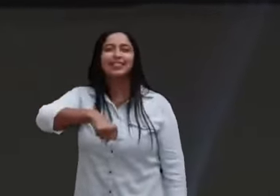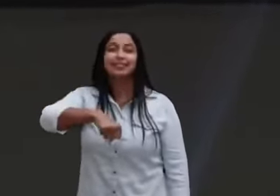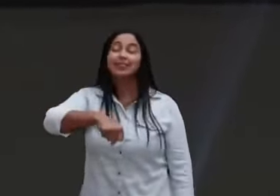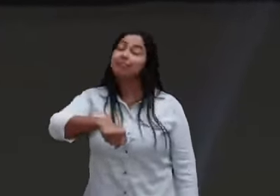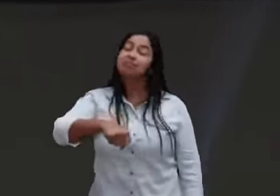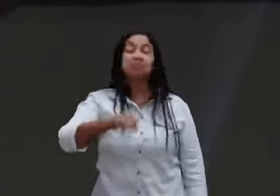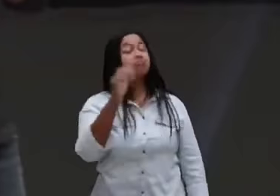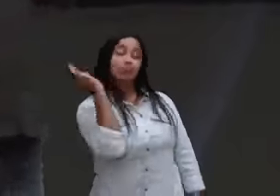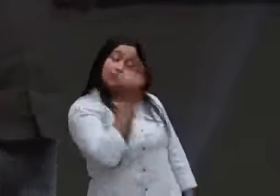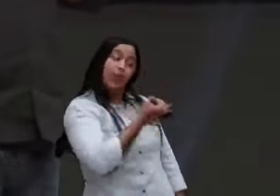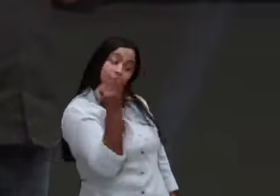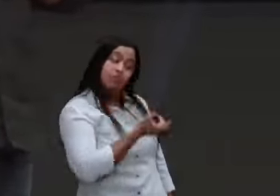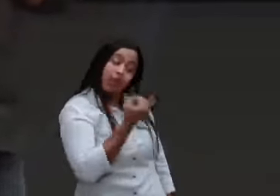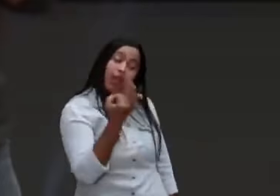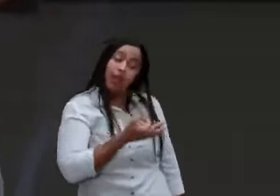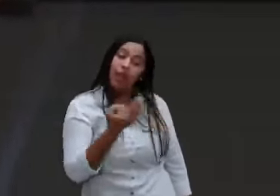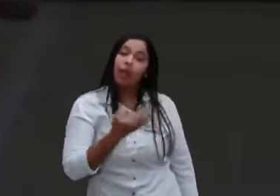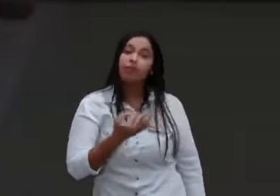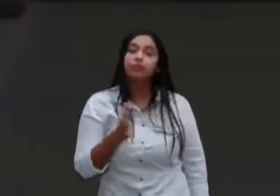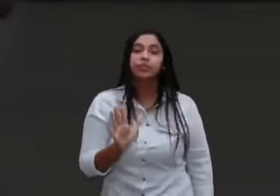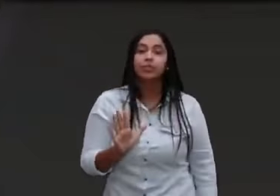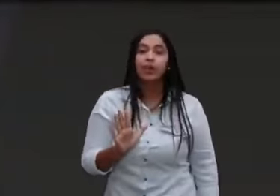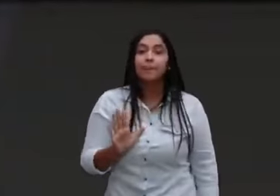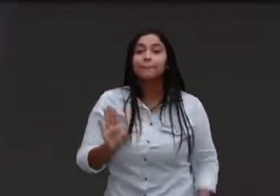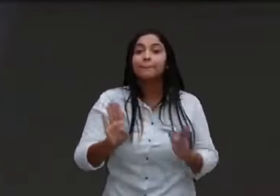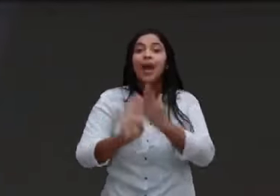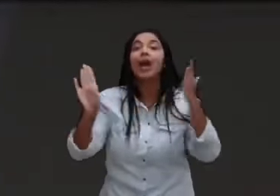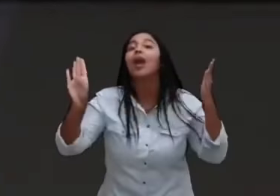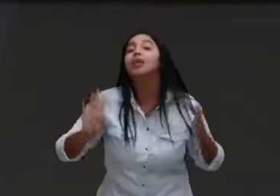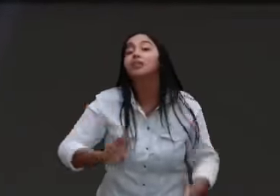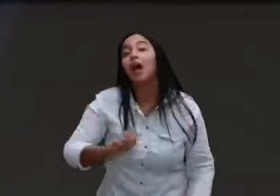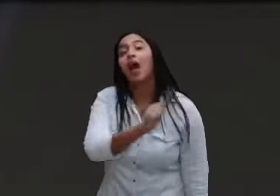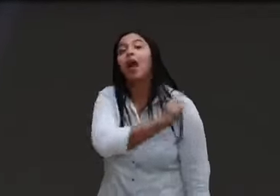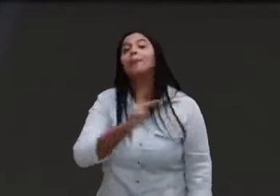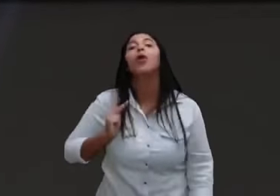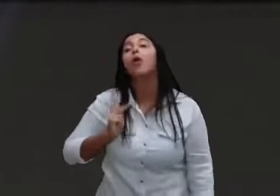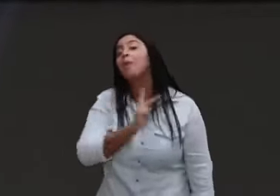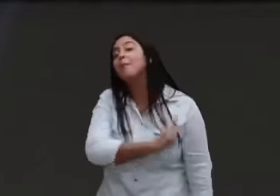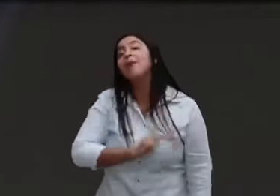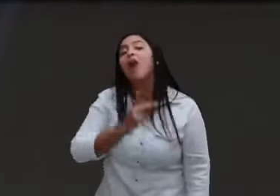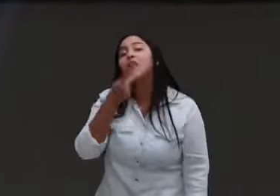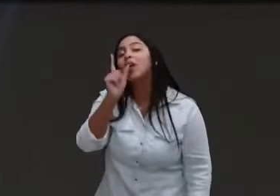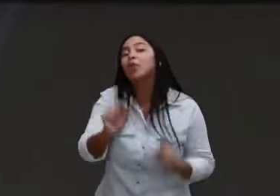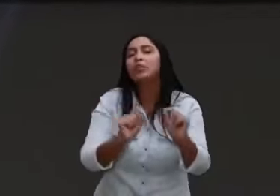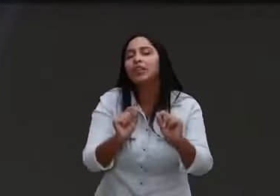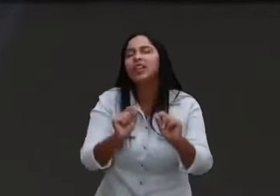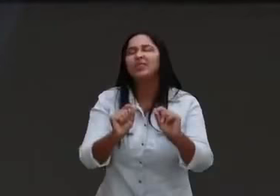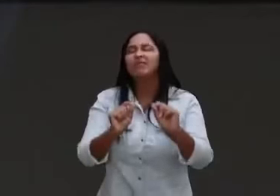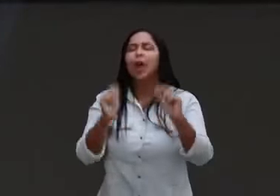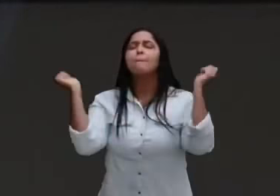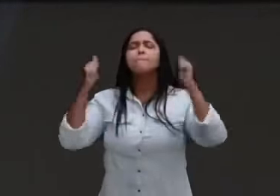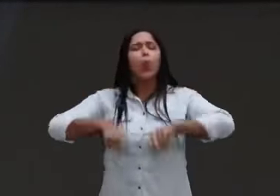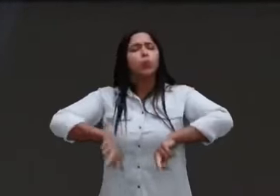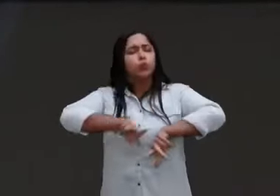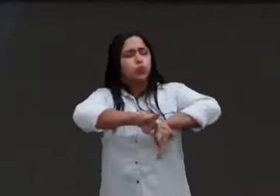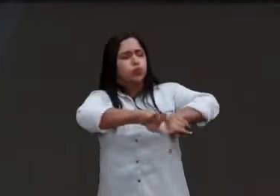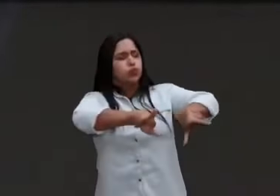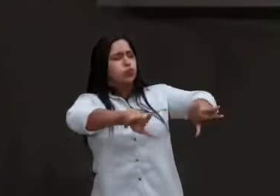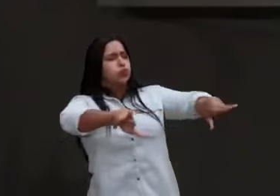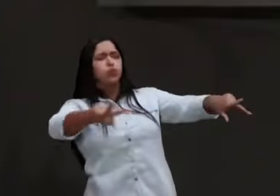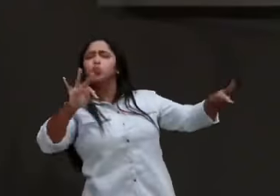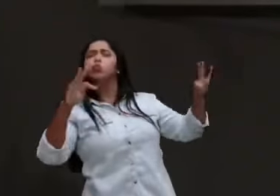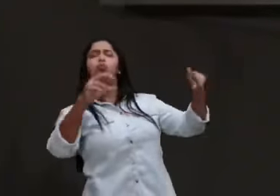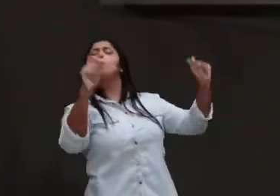Mas o apóstolo Paulo diz, posso todas as coisas, naquele que me fortalece. Só tem um